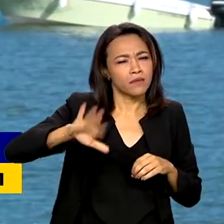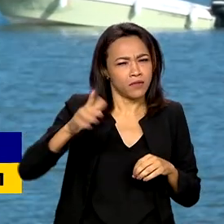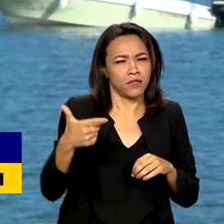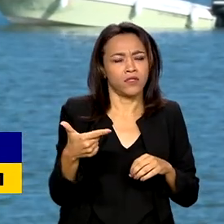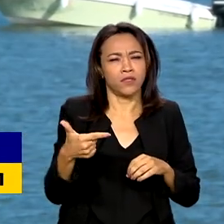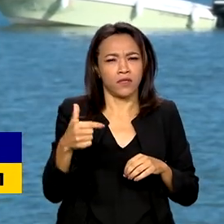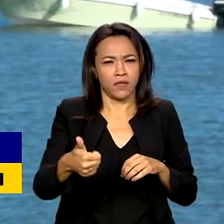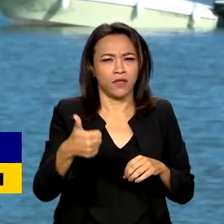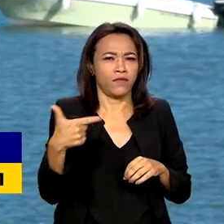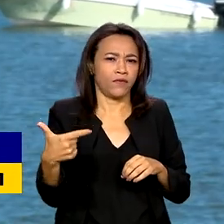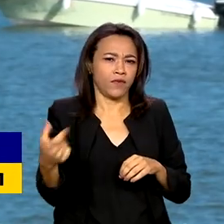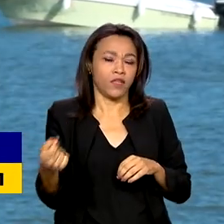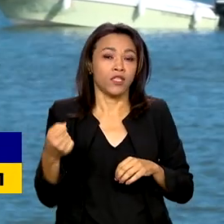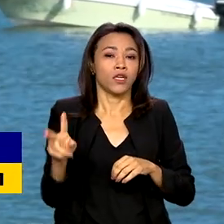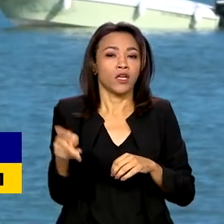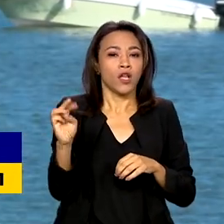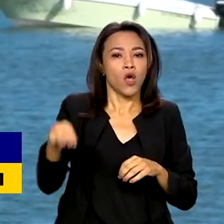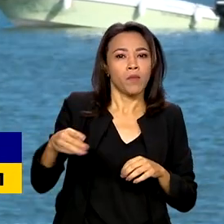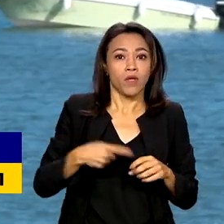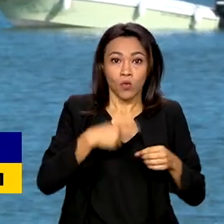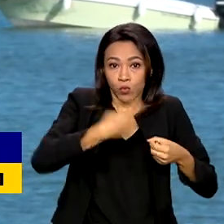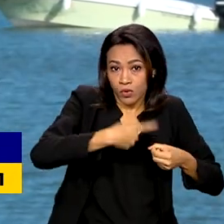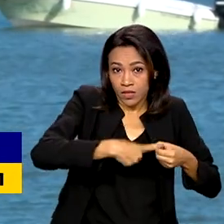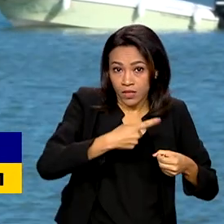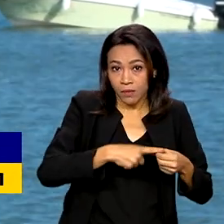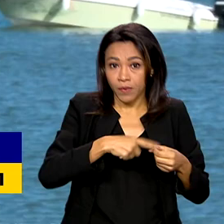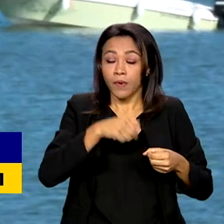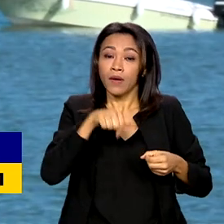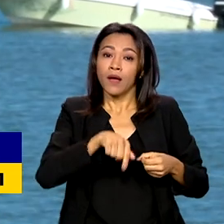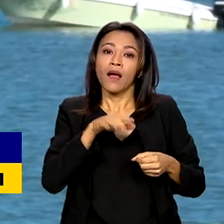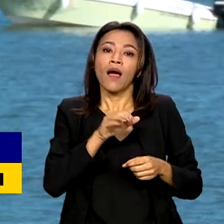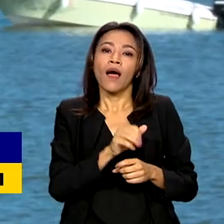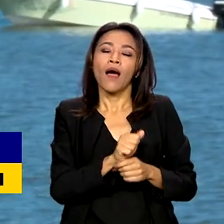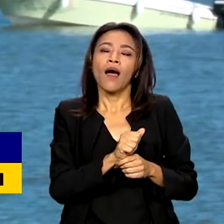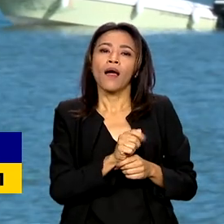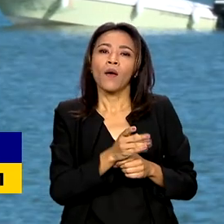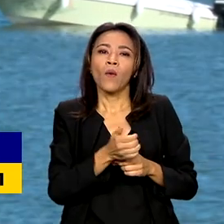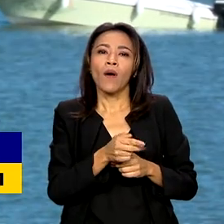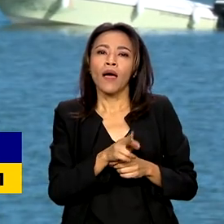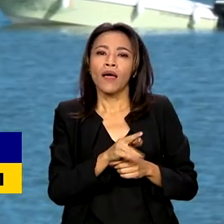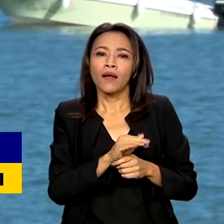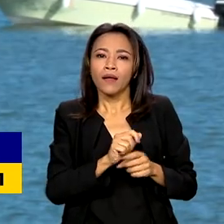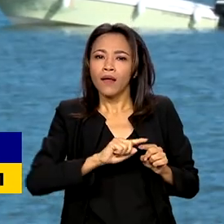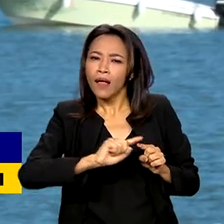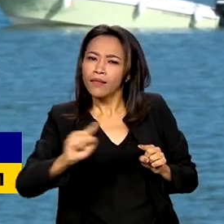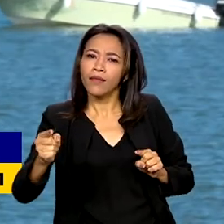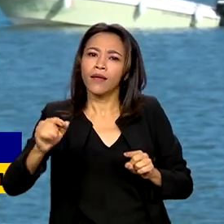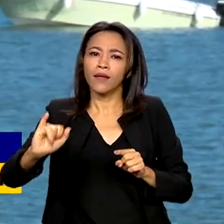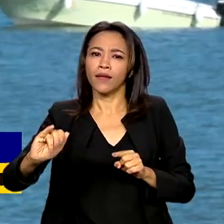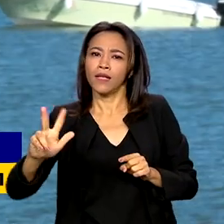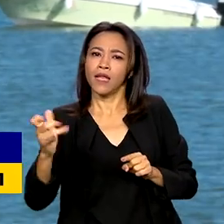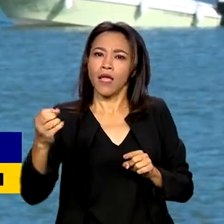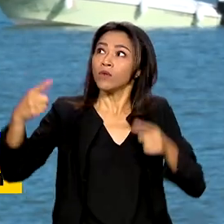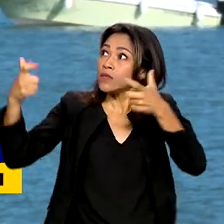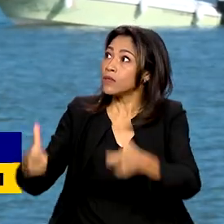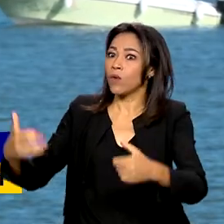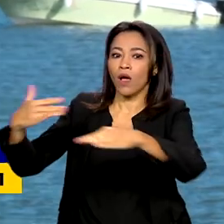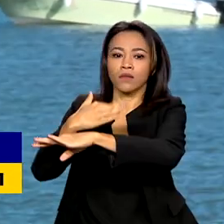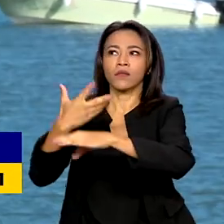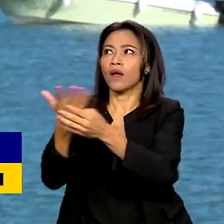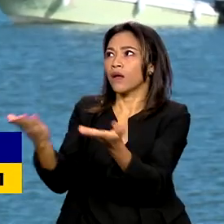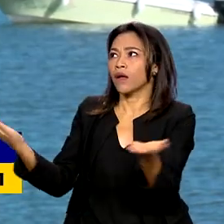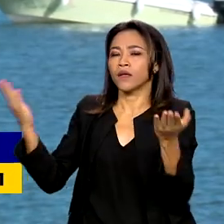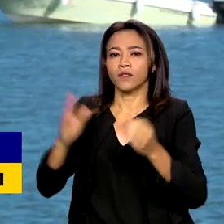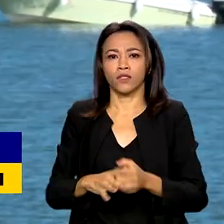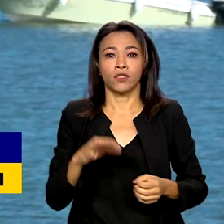ligando o município de Aiquara, aqui a Léos, onde nós estamos. Serão investidos cerca de um bilhão de